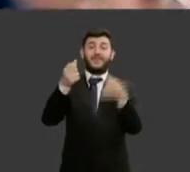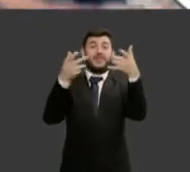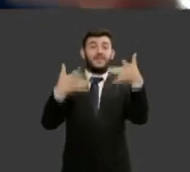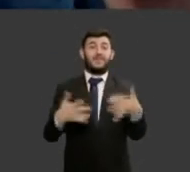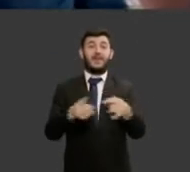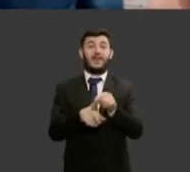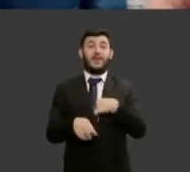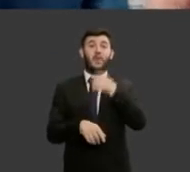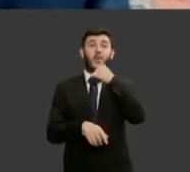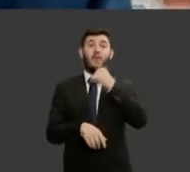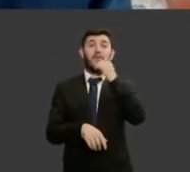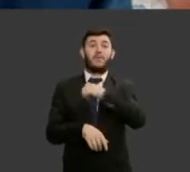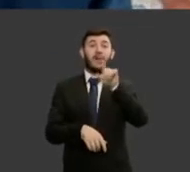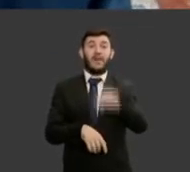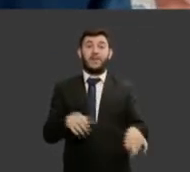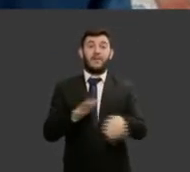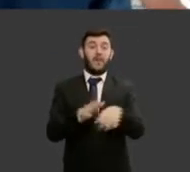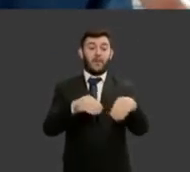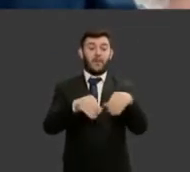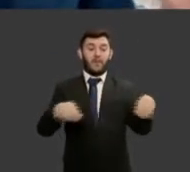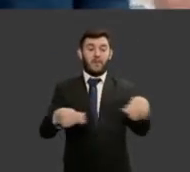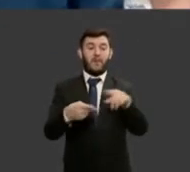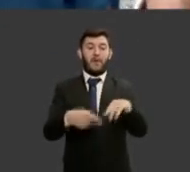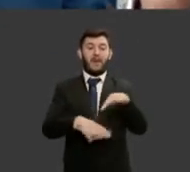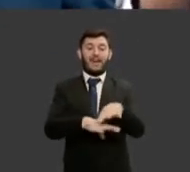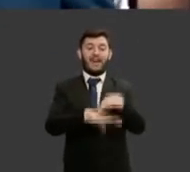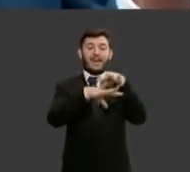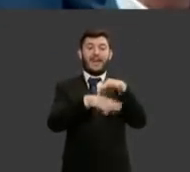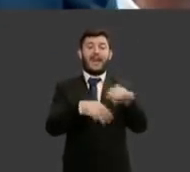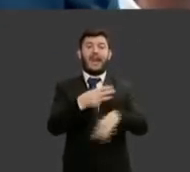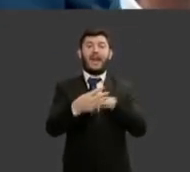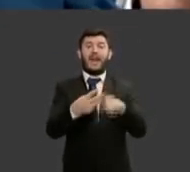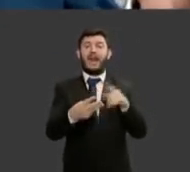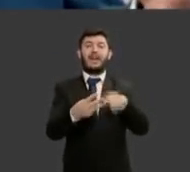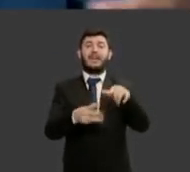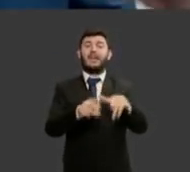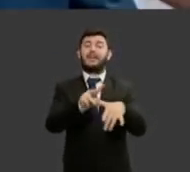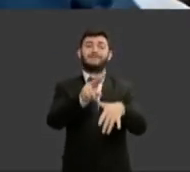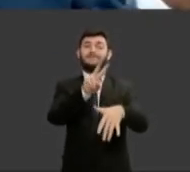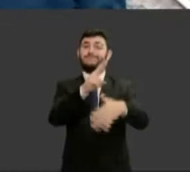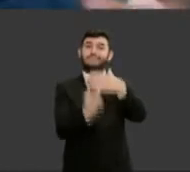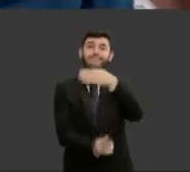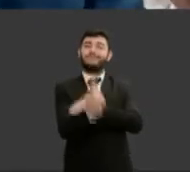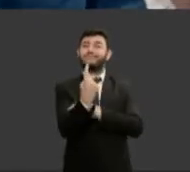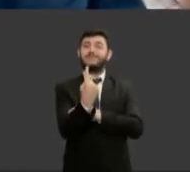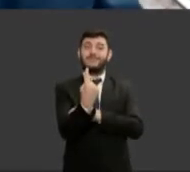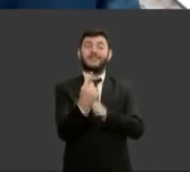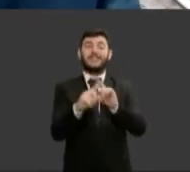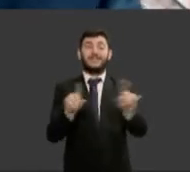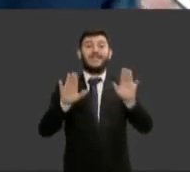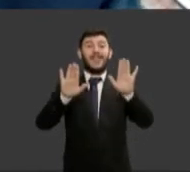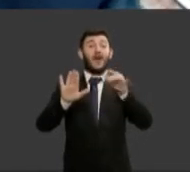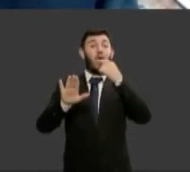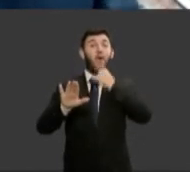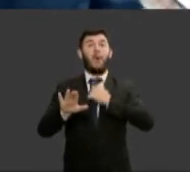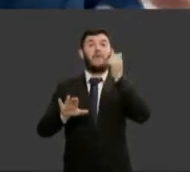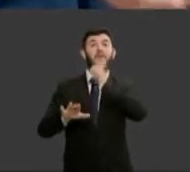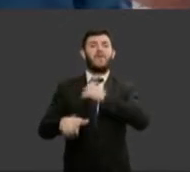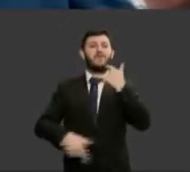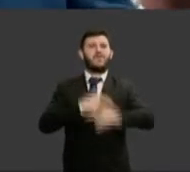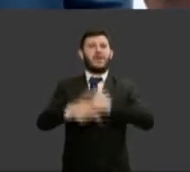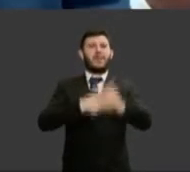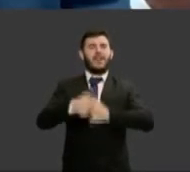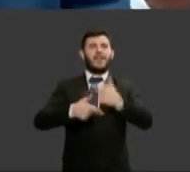carne, fruto do mesmo objetivo. Homens e mulheres trabalhando de mãos dadas, iguais,